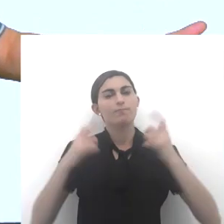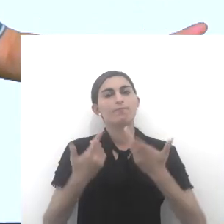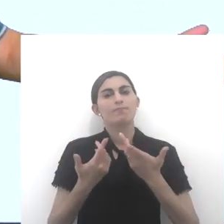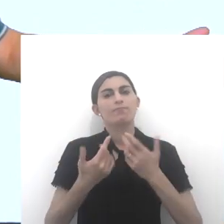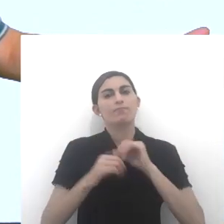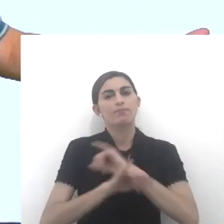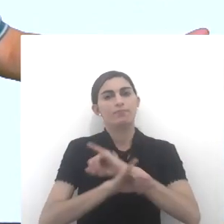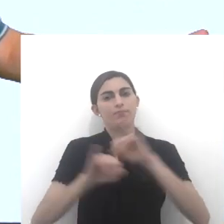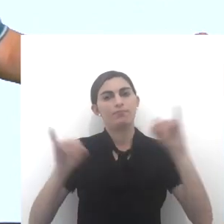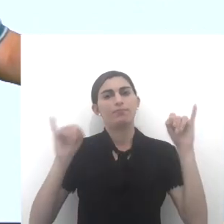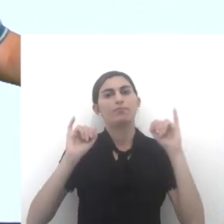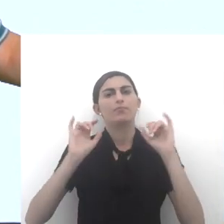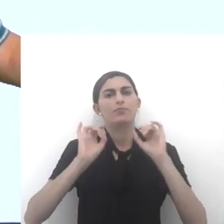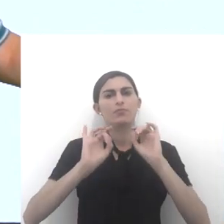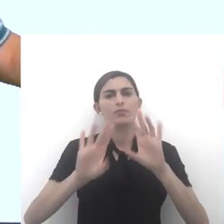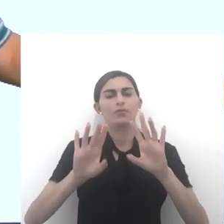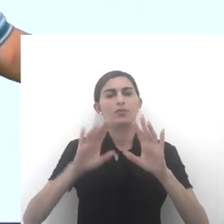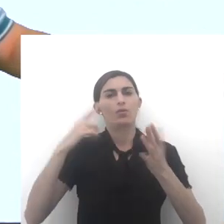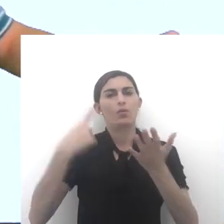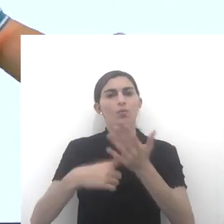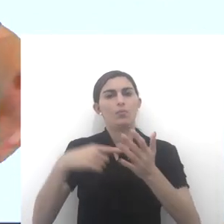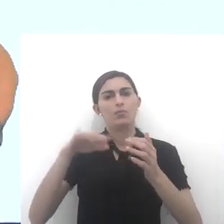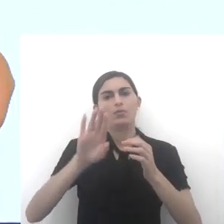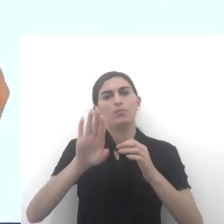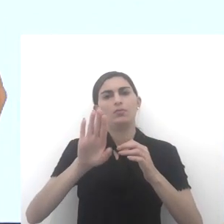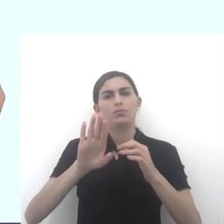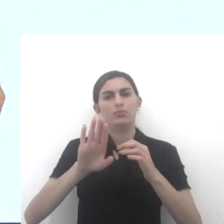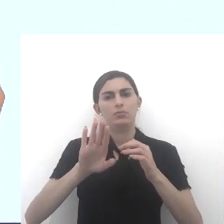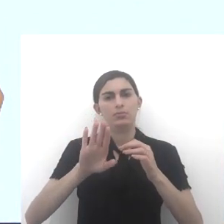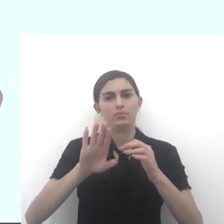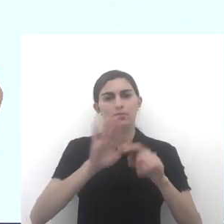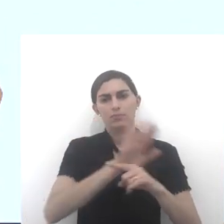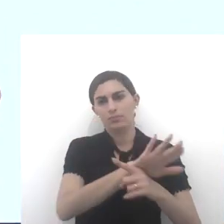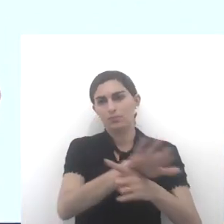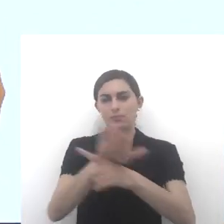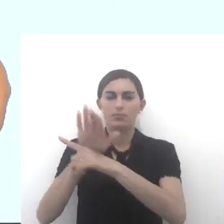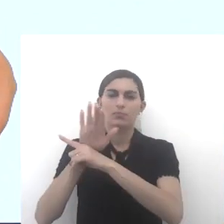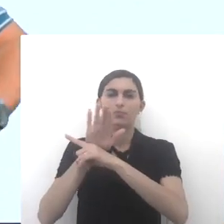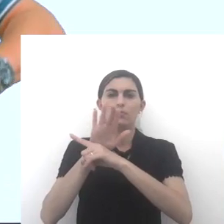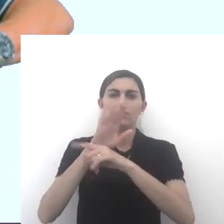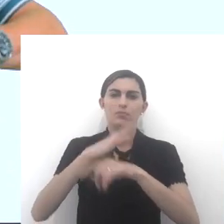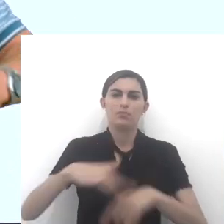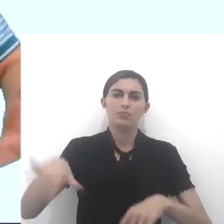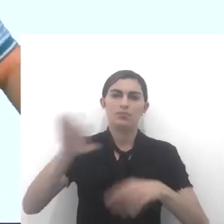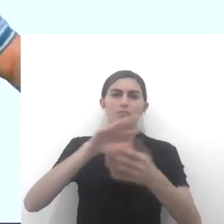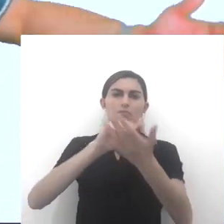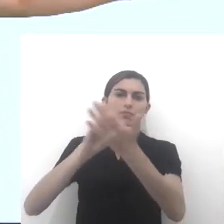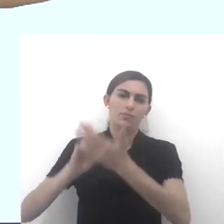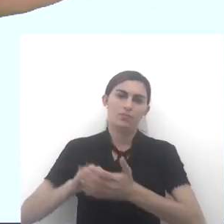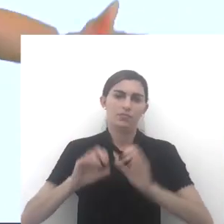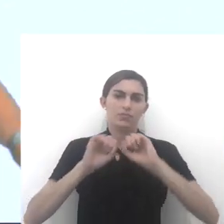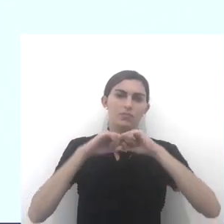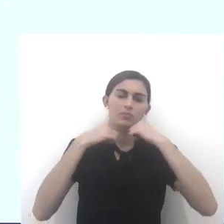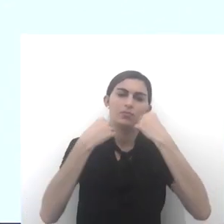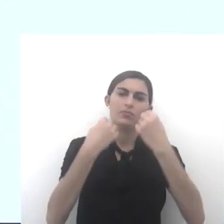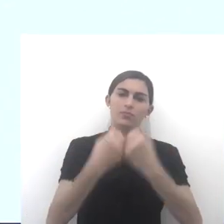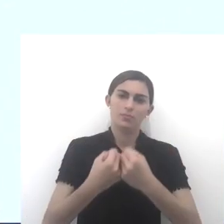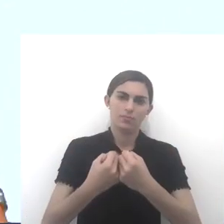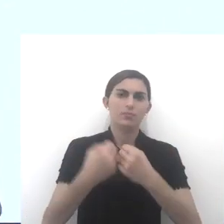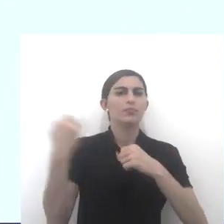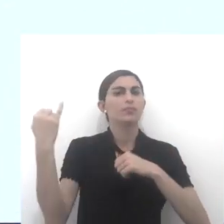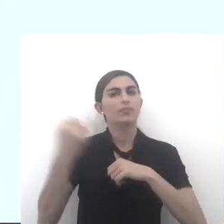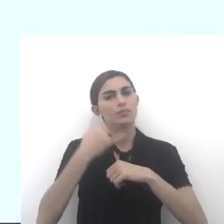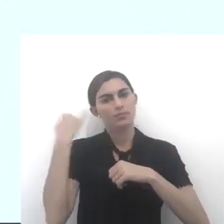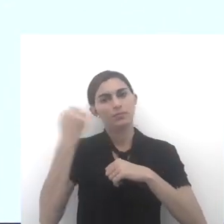que eu citei, que elas estavam com o quê? Com compromisso, com o quê? Com aqueles que estavam à margem da sociedade,